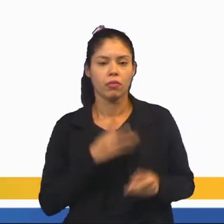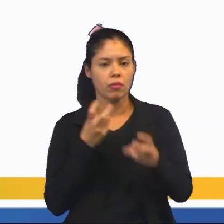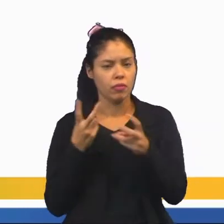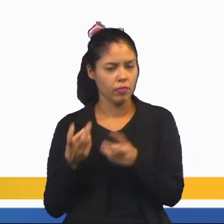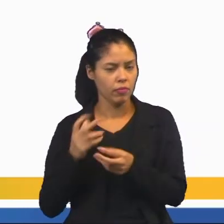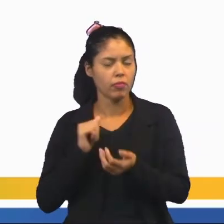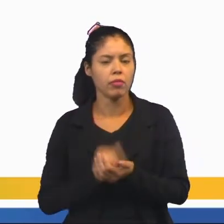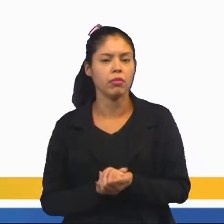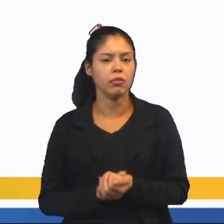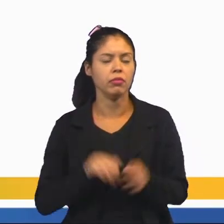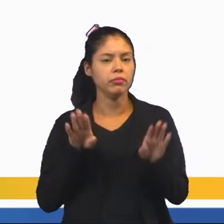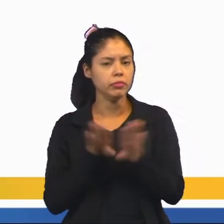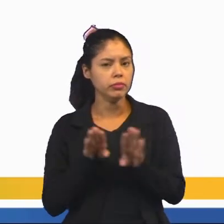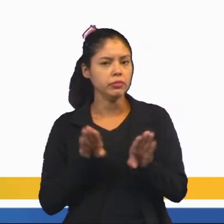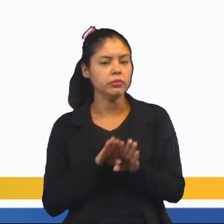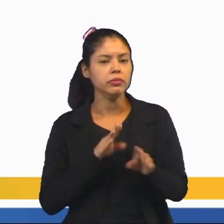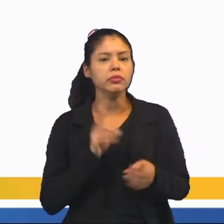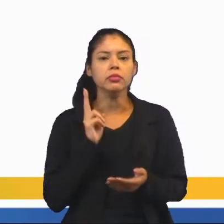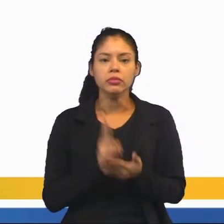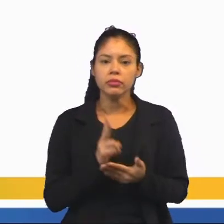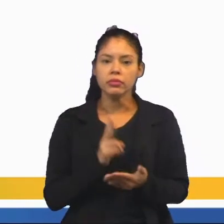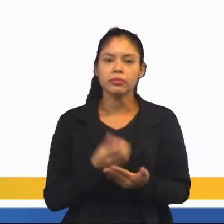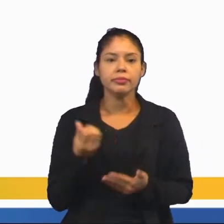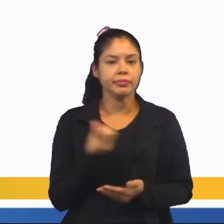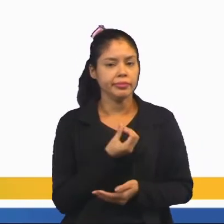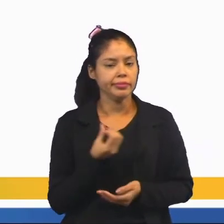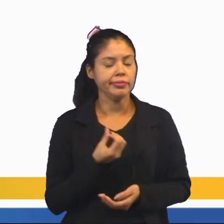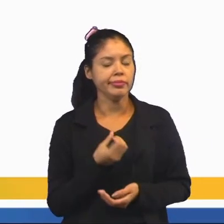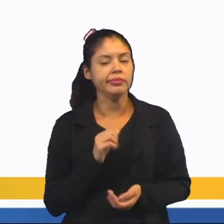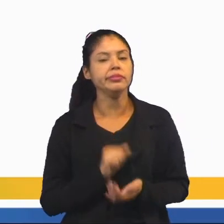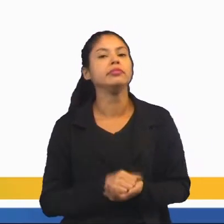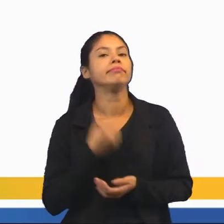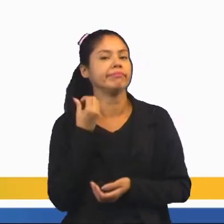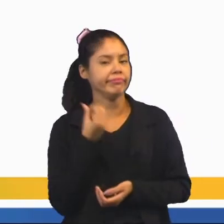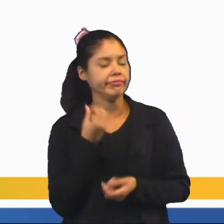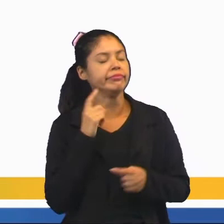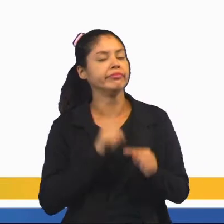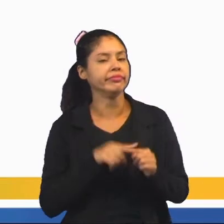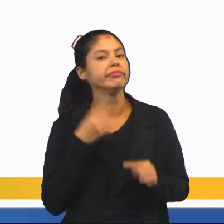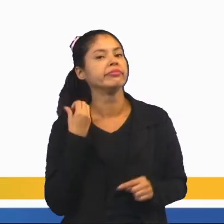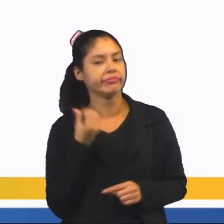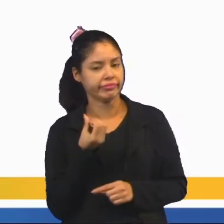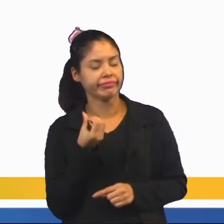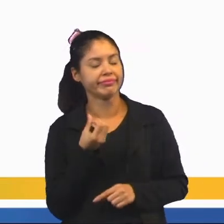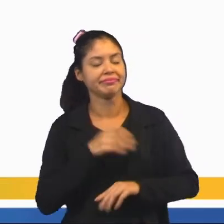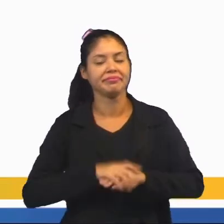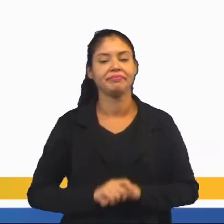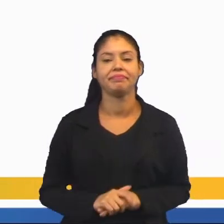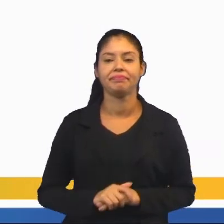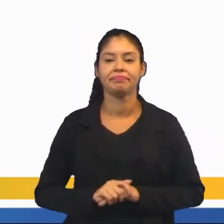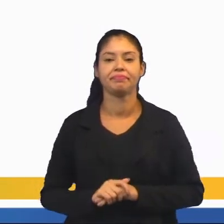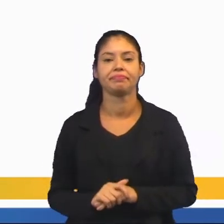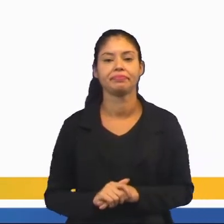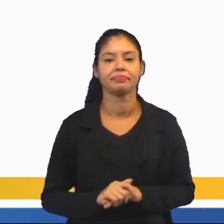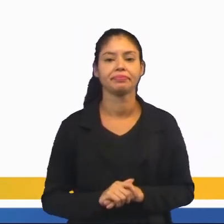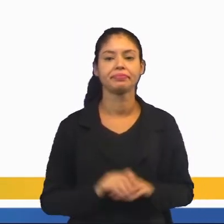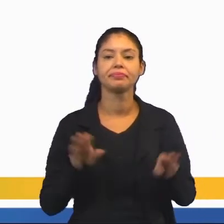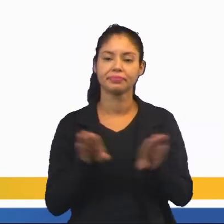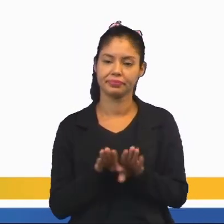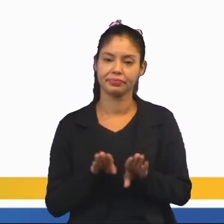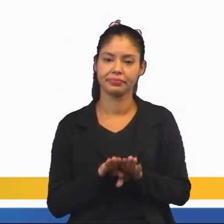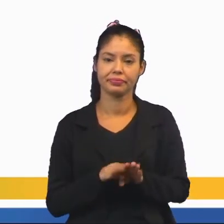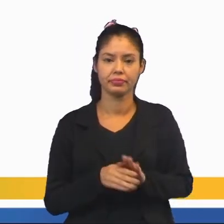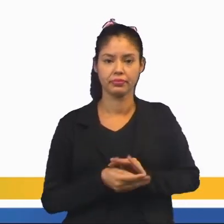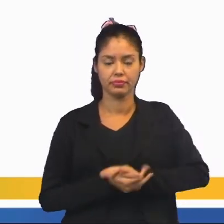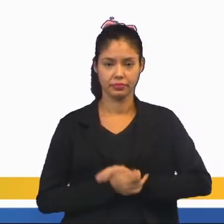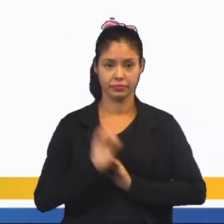Perceberam? Então, eu vou ter 6 vezes 6 chances, 6 de um dado, vezes as 6 do outro dado.